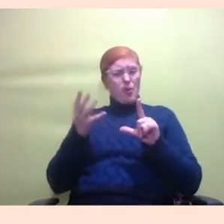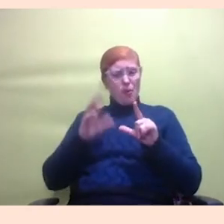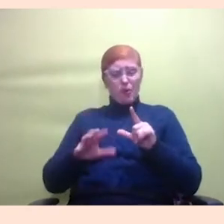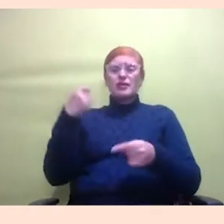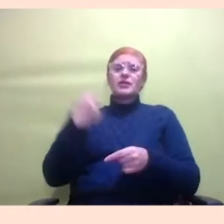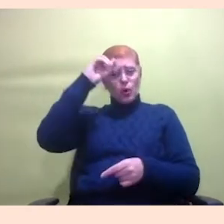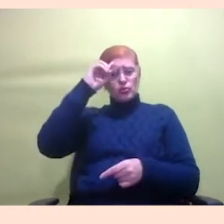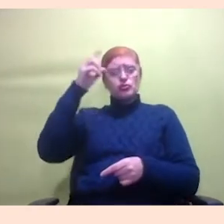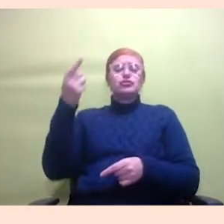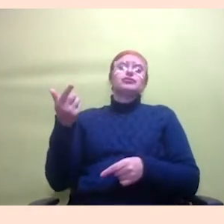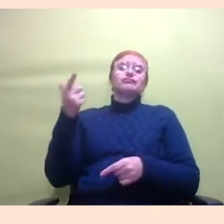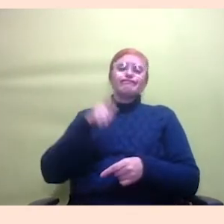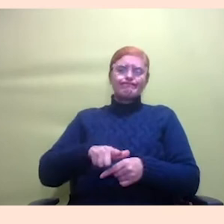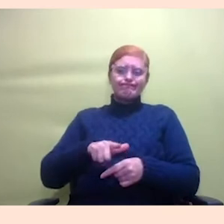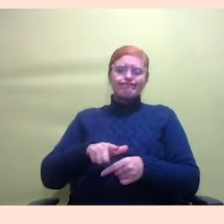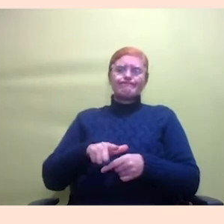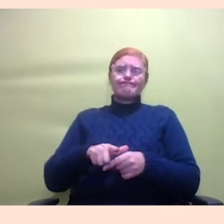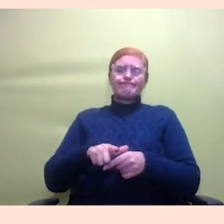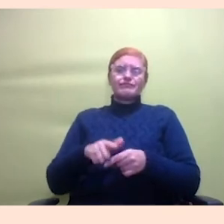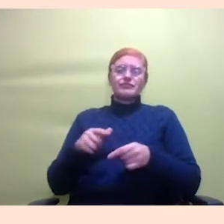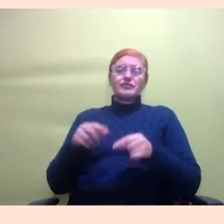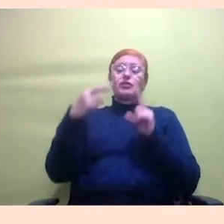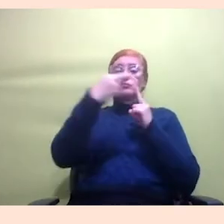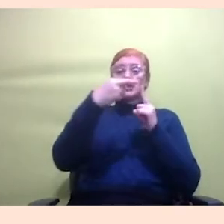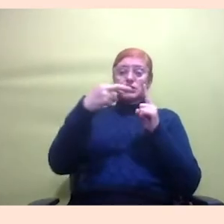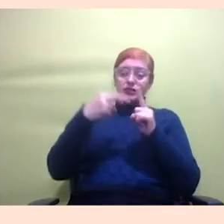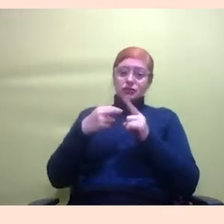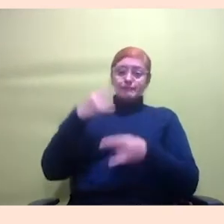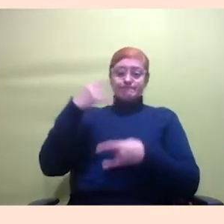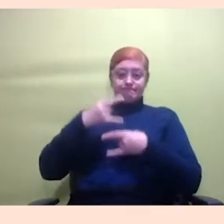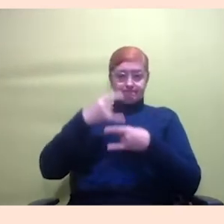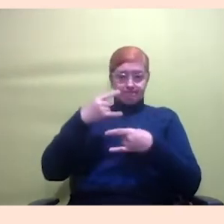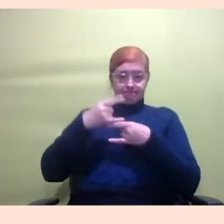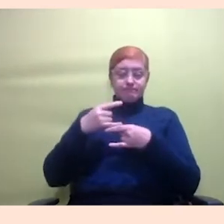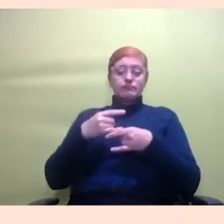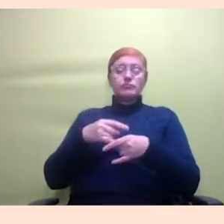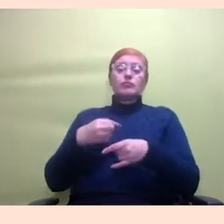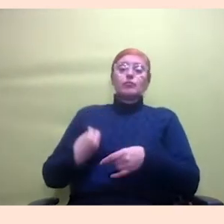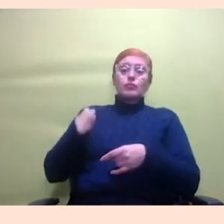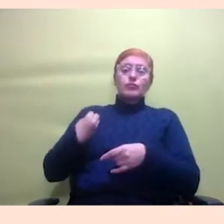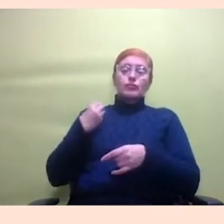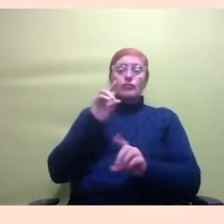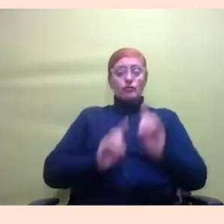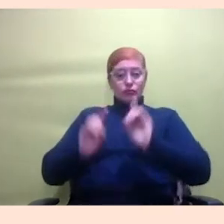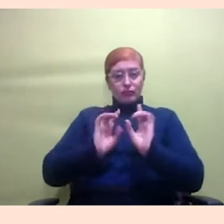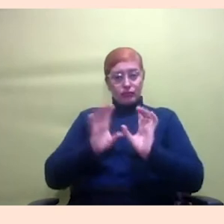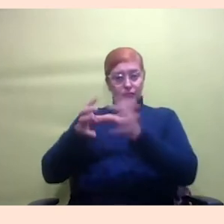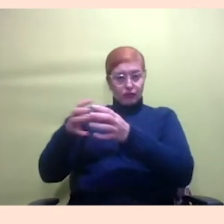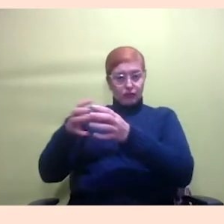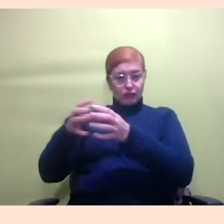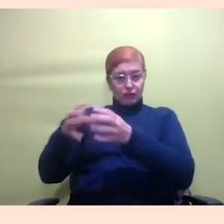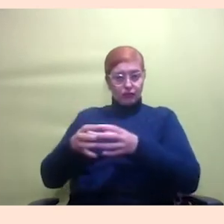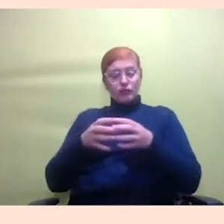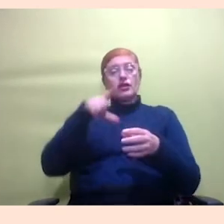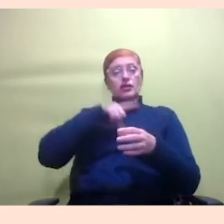direitos e aí essa perspectiva do online existem alguns coletivos que trabalham com pré-ENEM com cursos